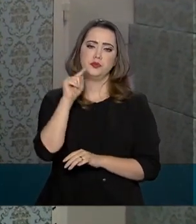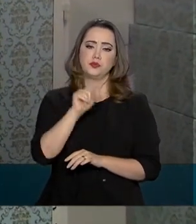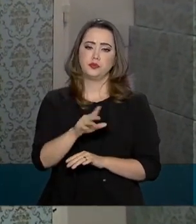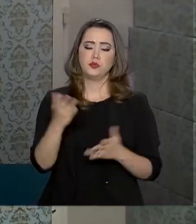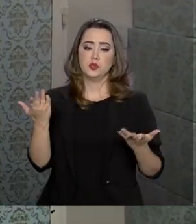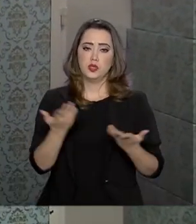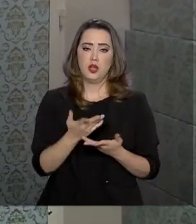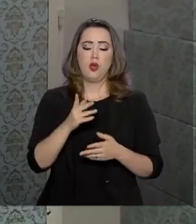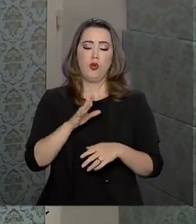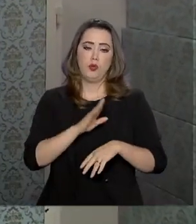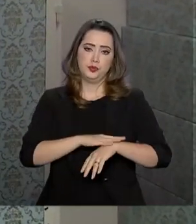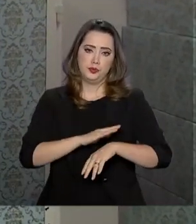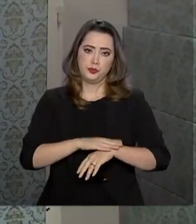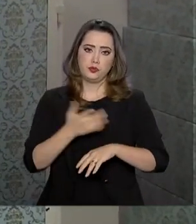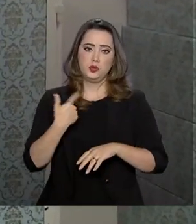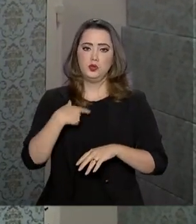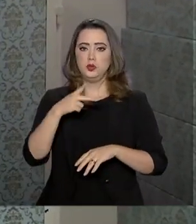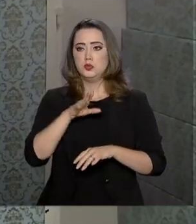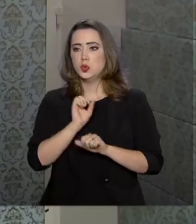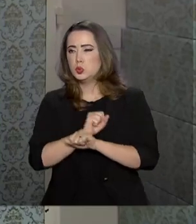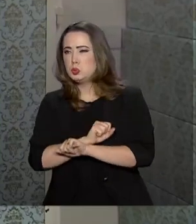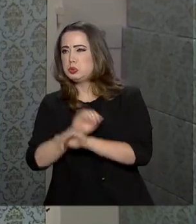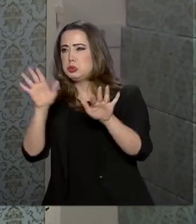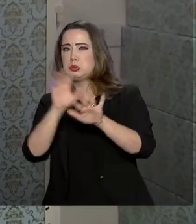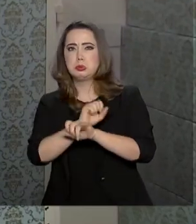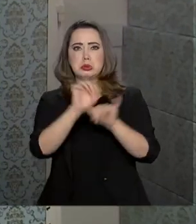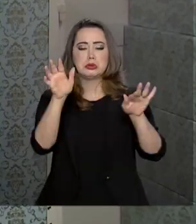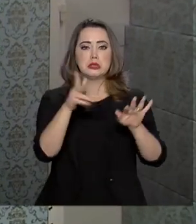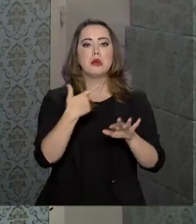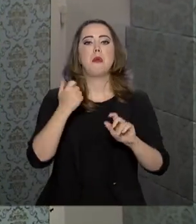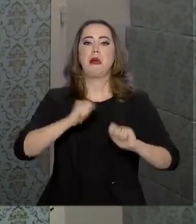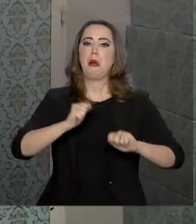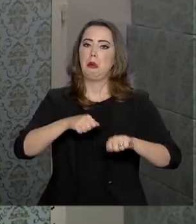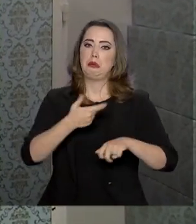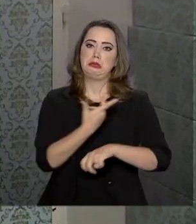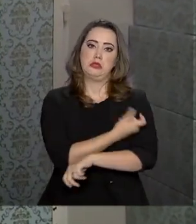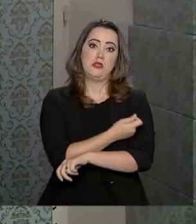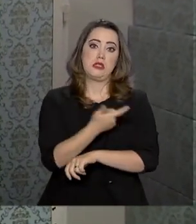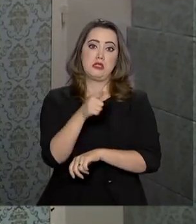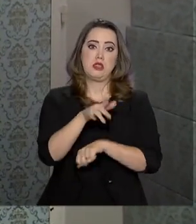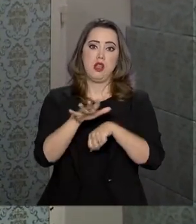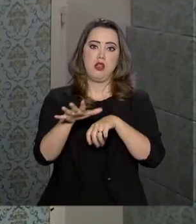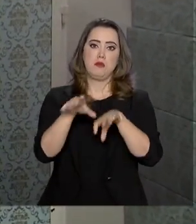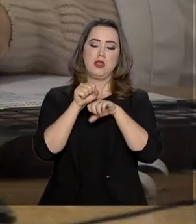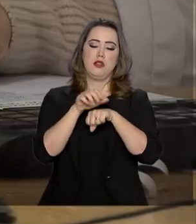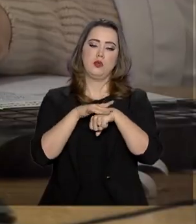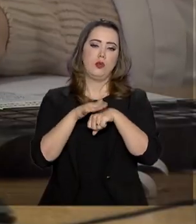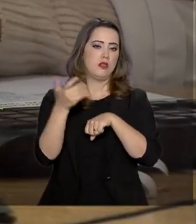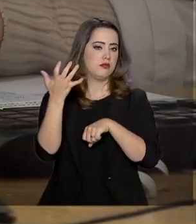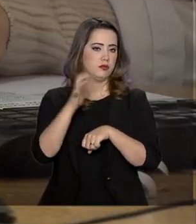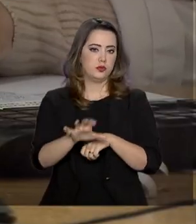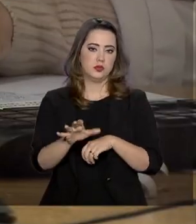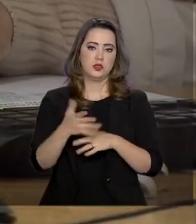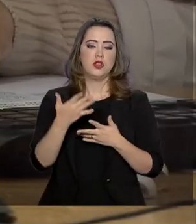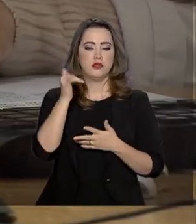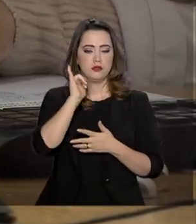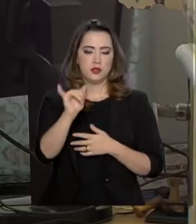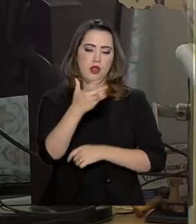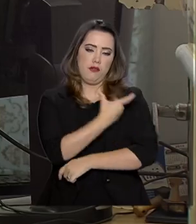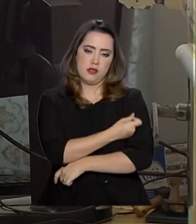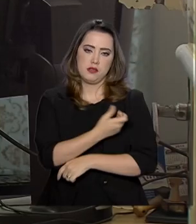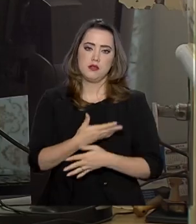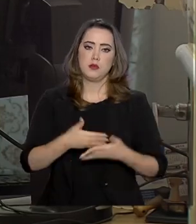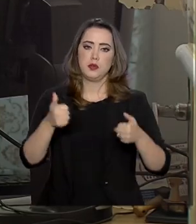e como agora estava esse surto, eu resolvi vir tomar para me precaver agora, neste momento. Até agora, a Secretaria